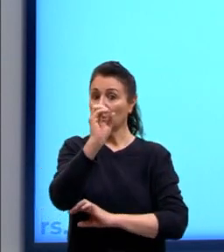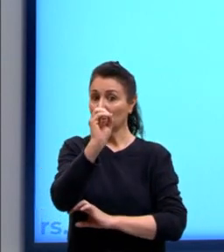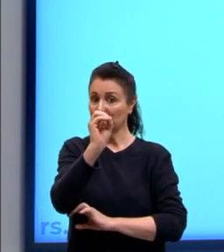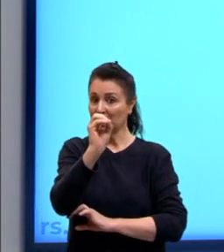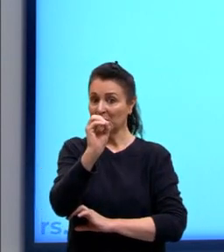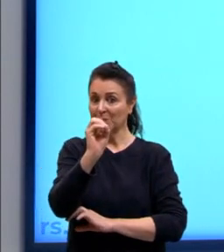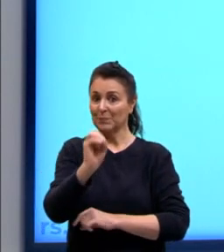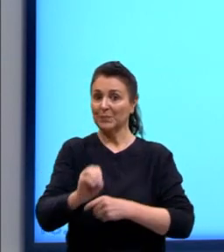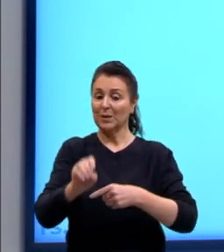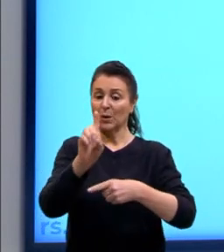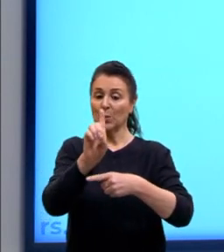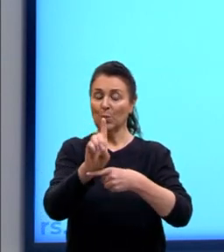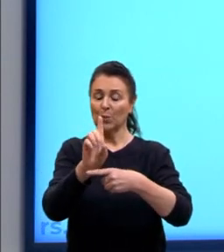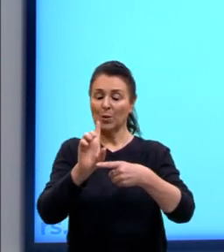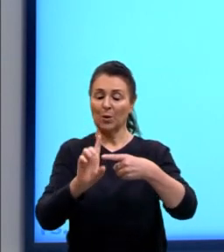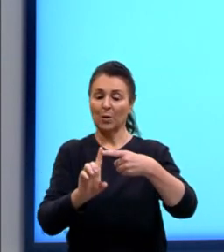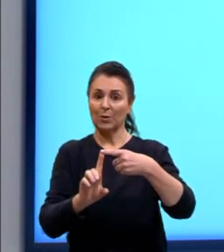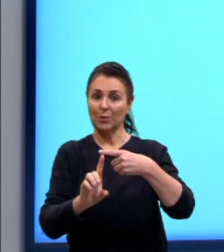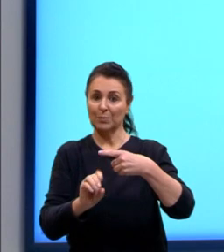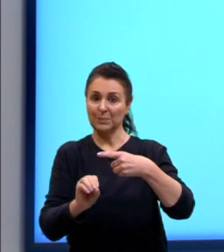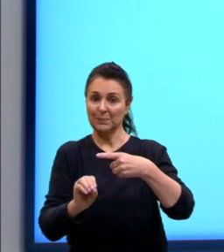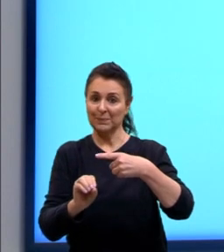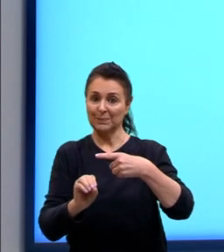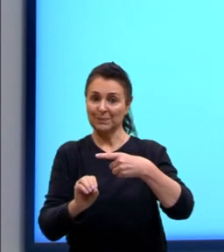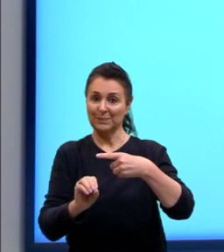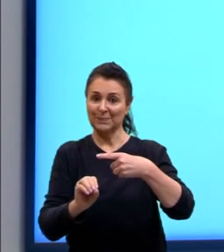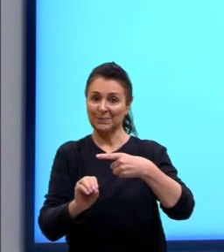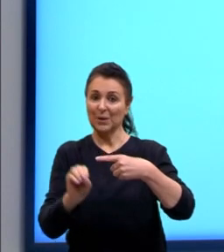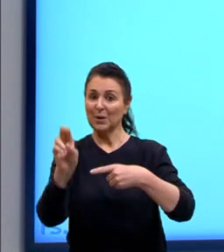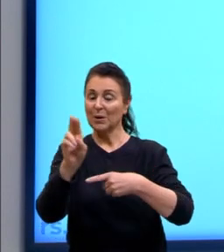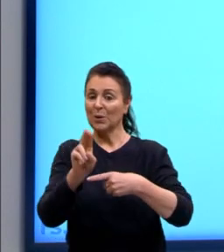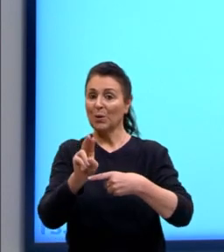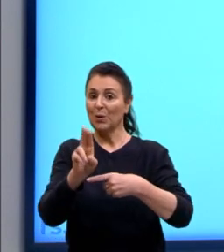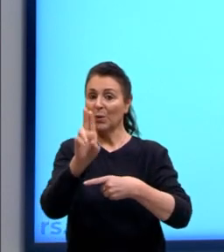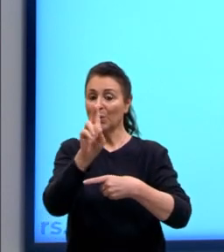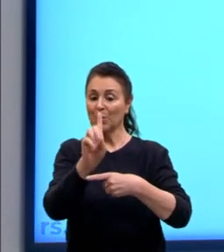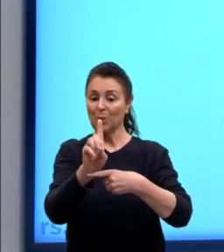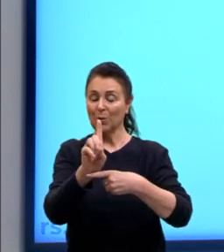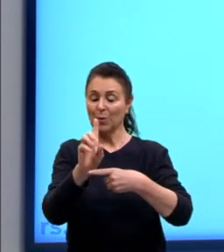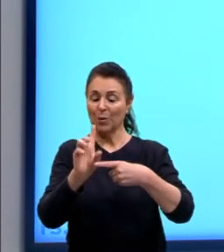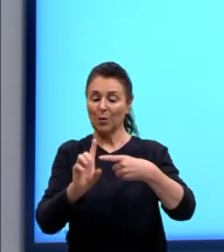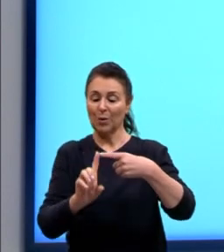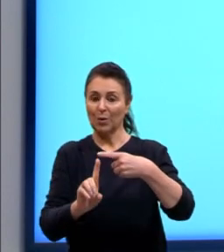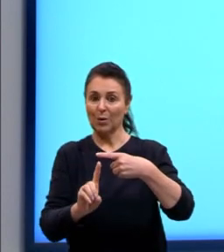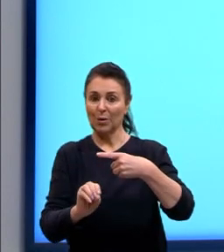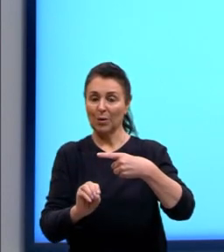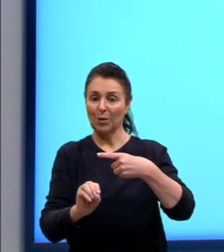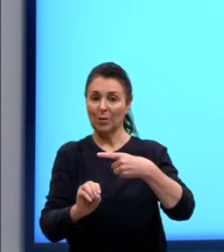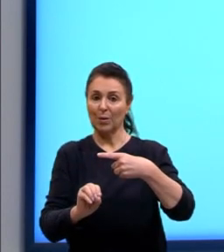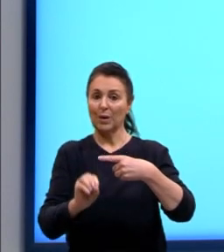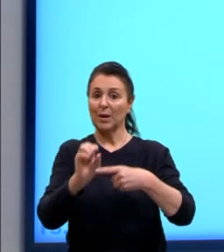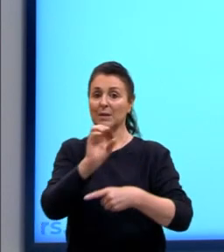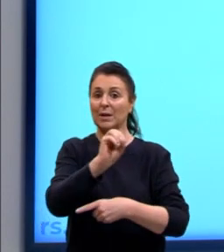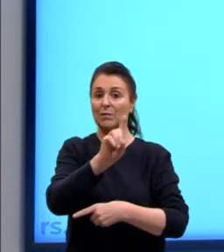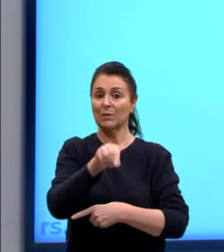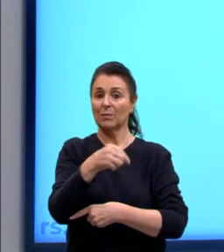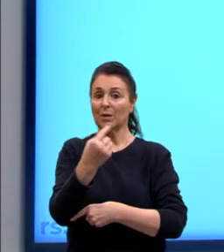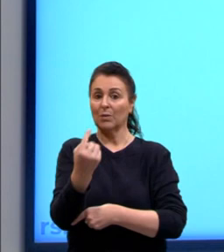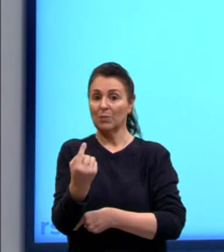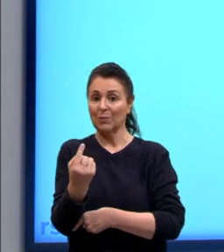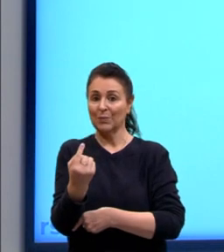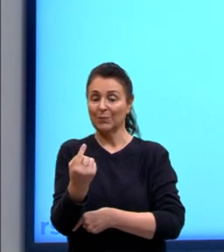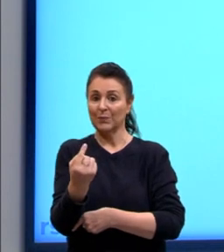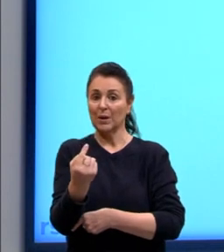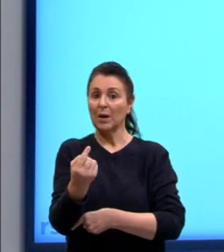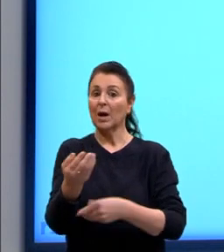1 sobre 10. Nós simplificamos aqui por 100, né? 1 sobre 10 é 0,1. E como nós queremos